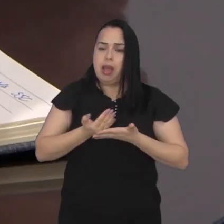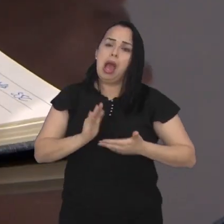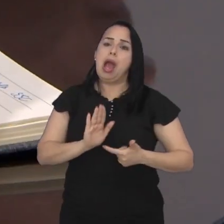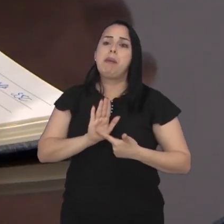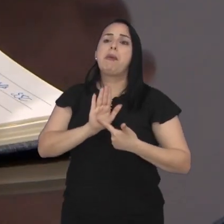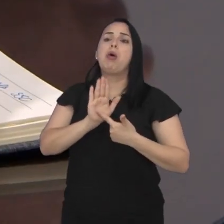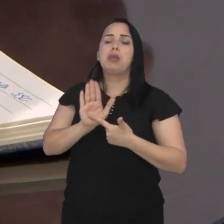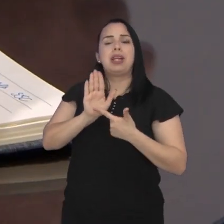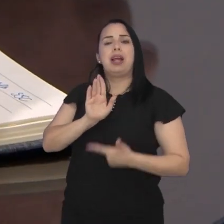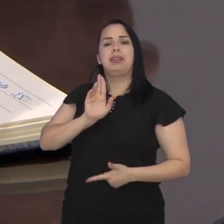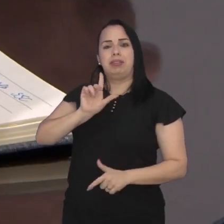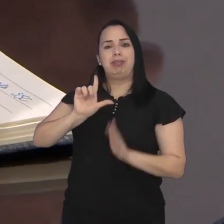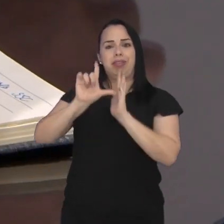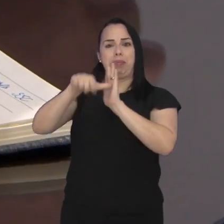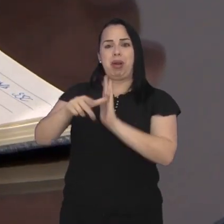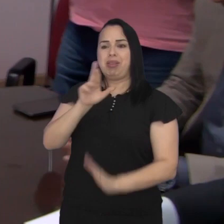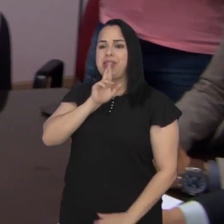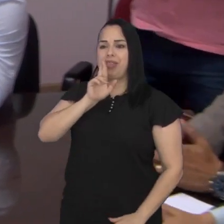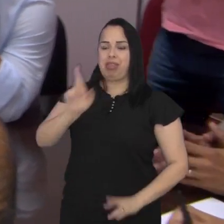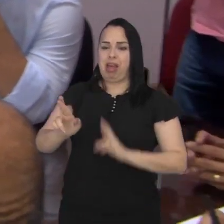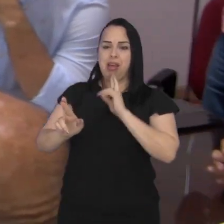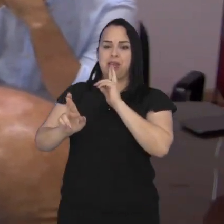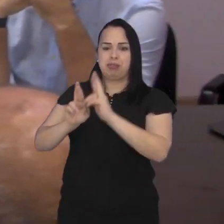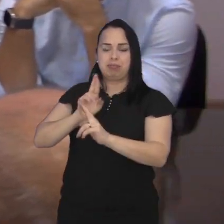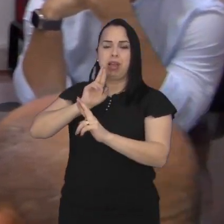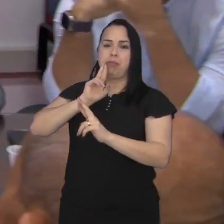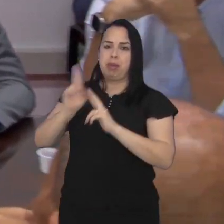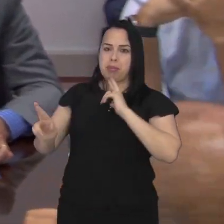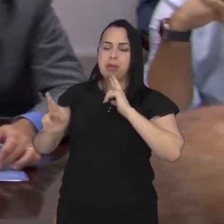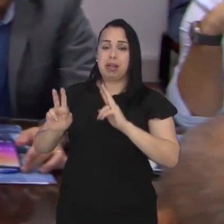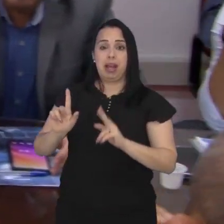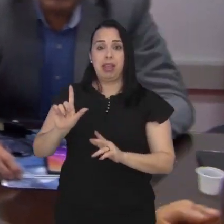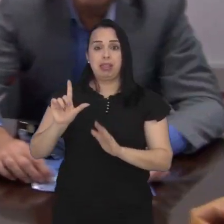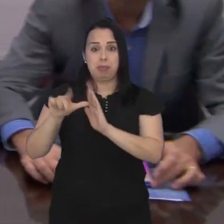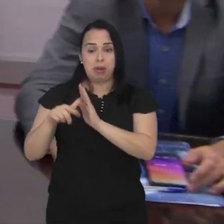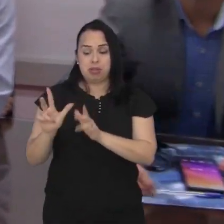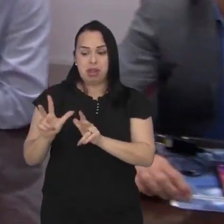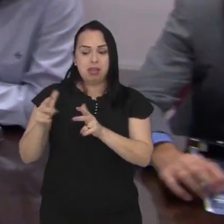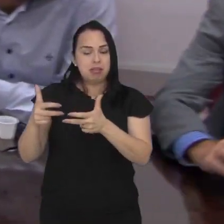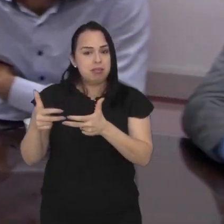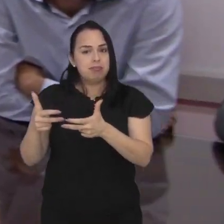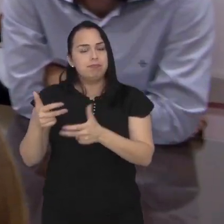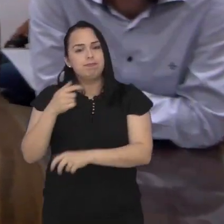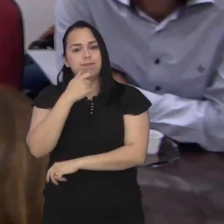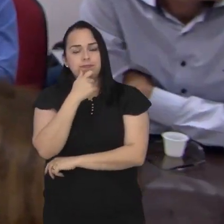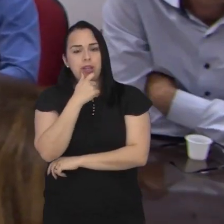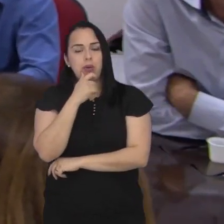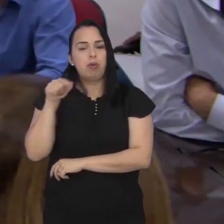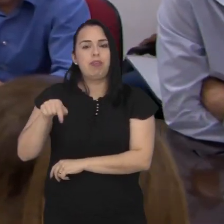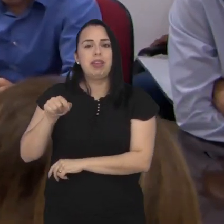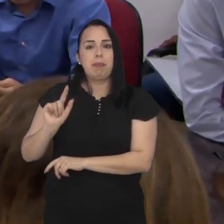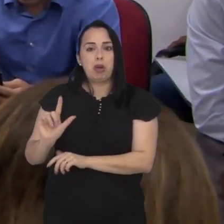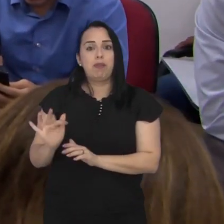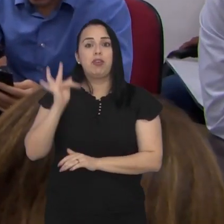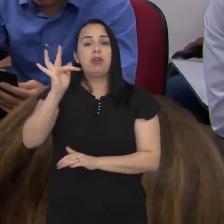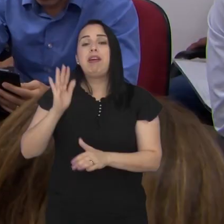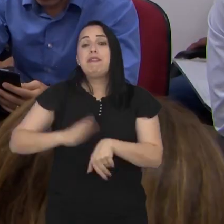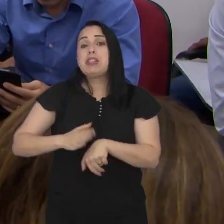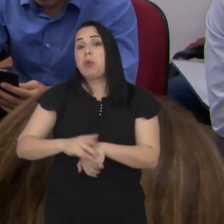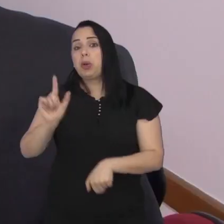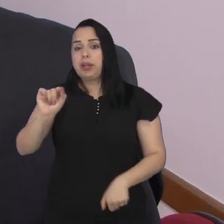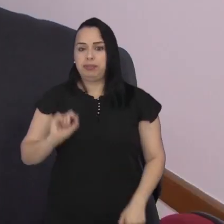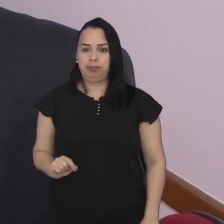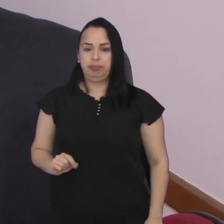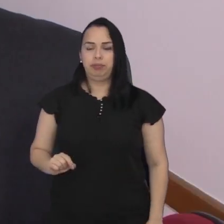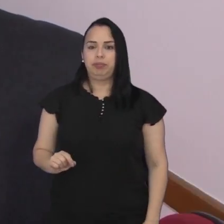e apresentar uma devolutiva. A partir das respostas, a Câmara deve estudar quais providências irá